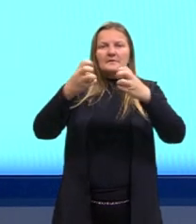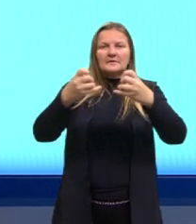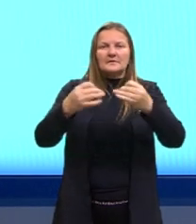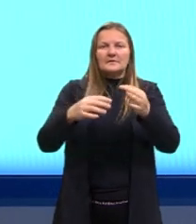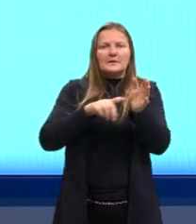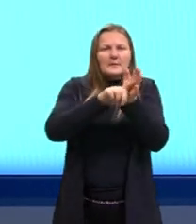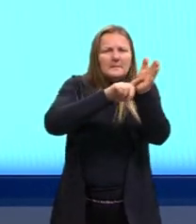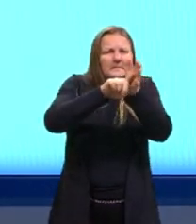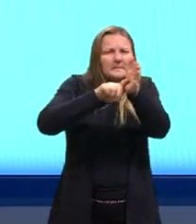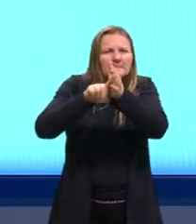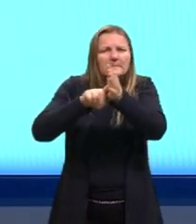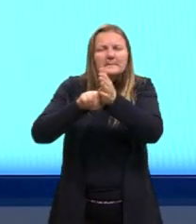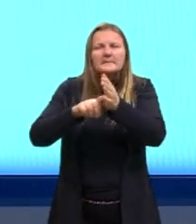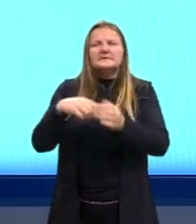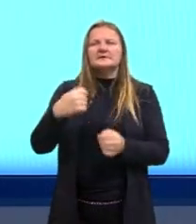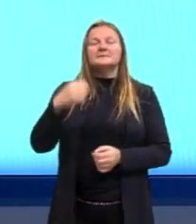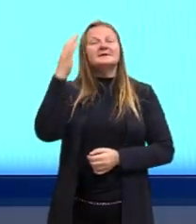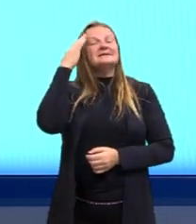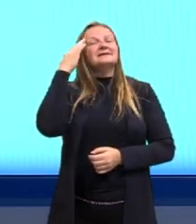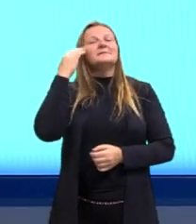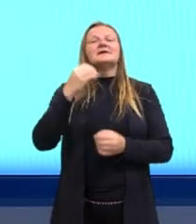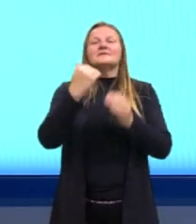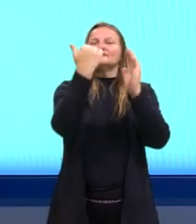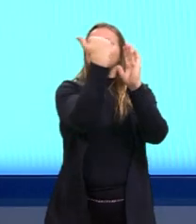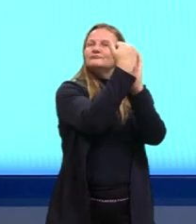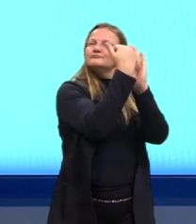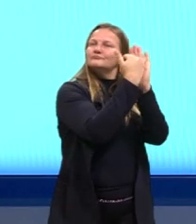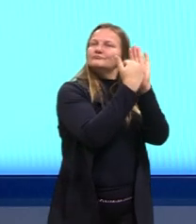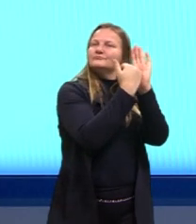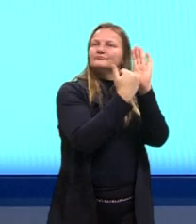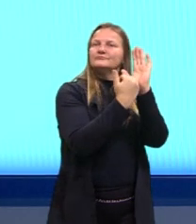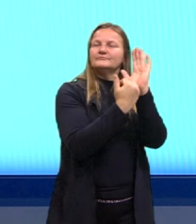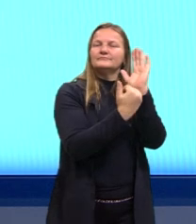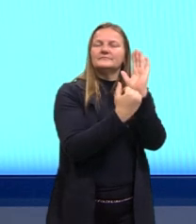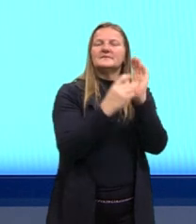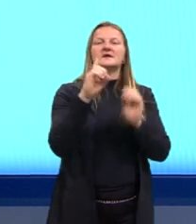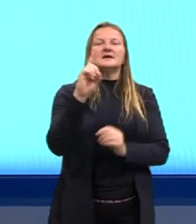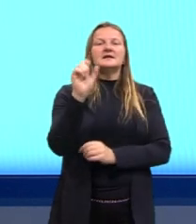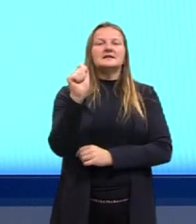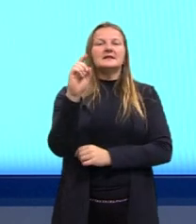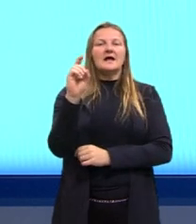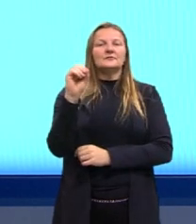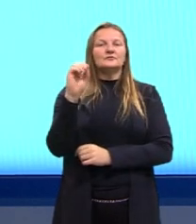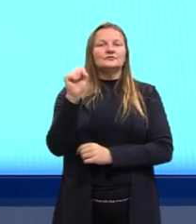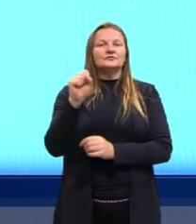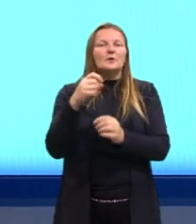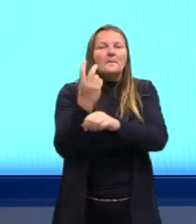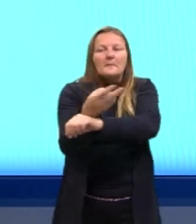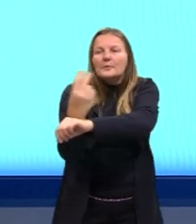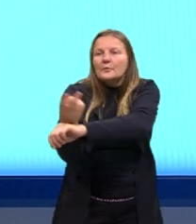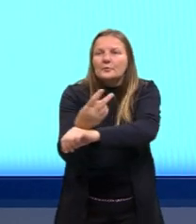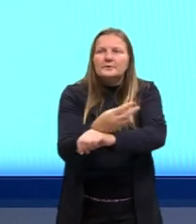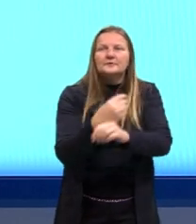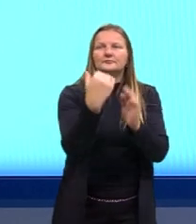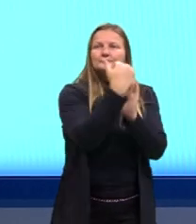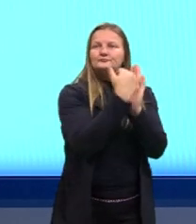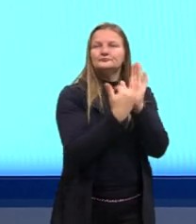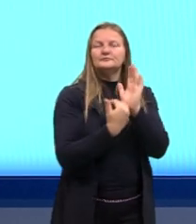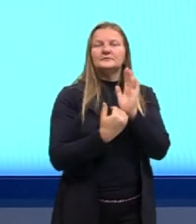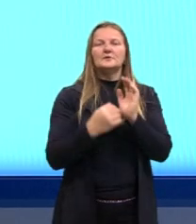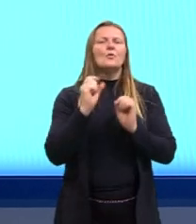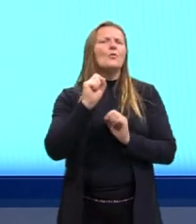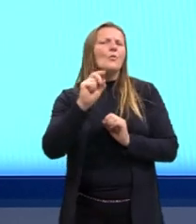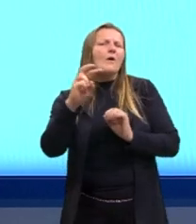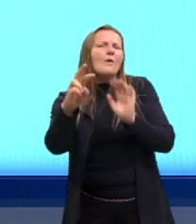pesquisa, nós precisamos listar ali quais os dados que eu busco coletar, né? Ou quais as respostas que eu